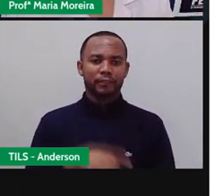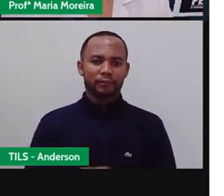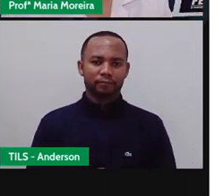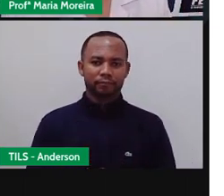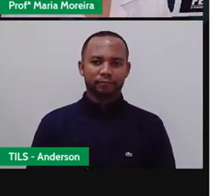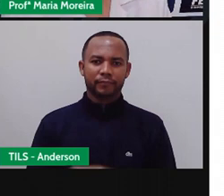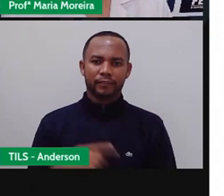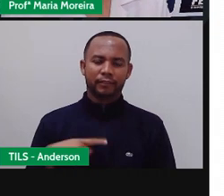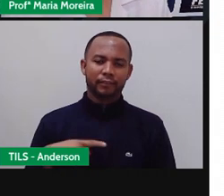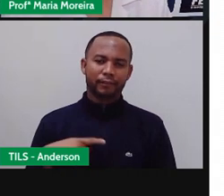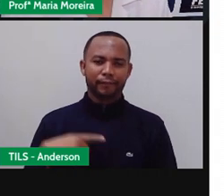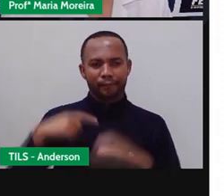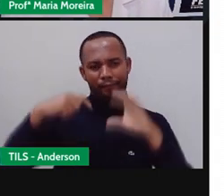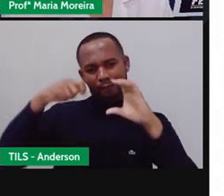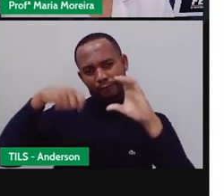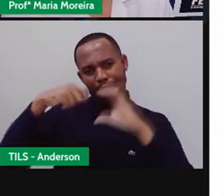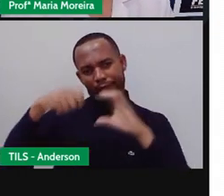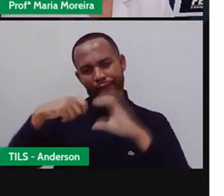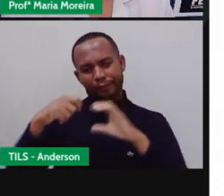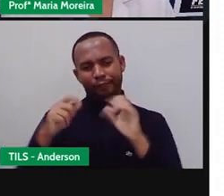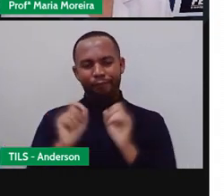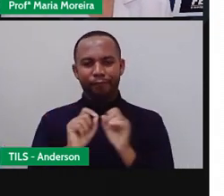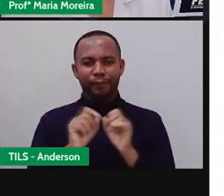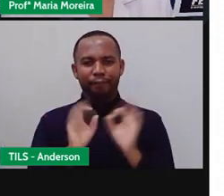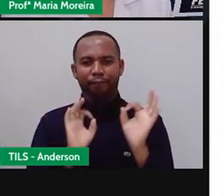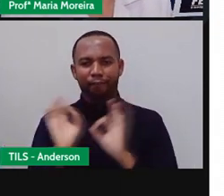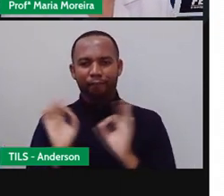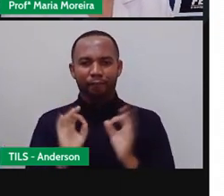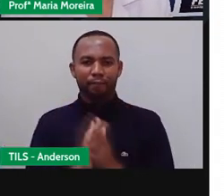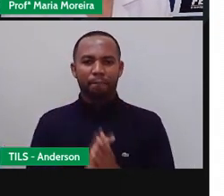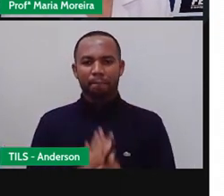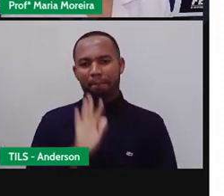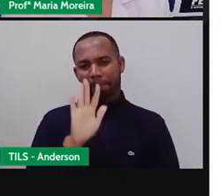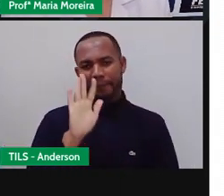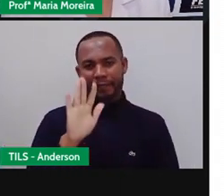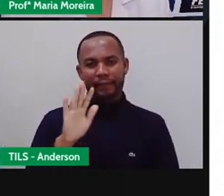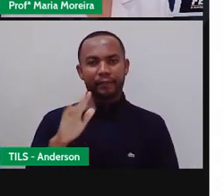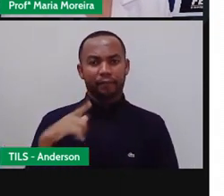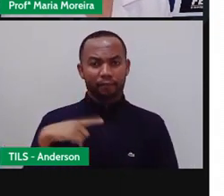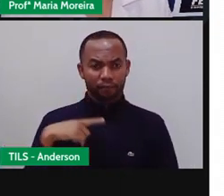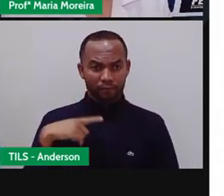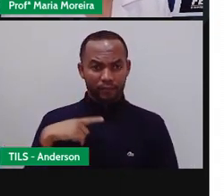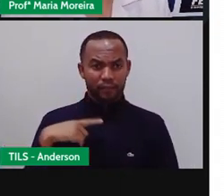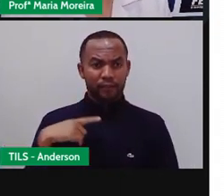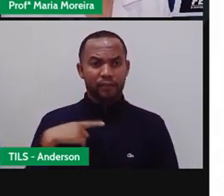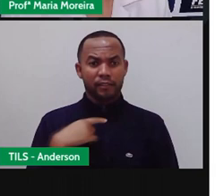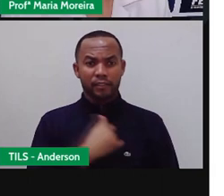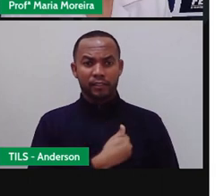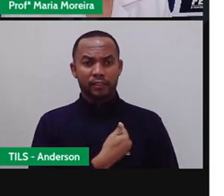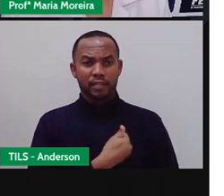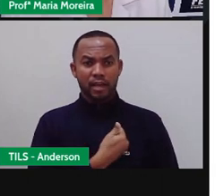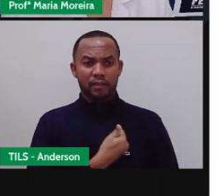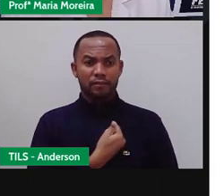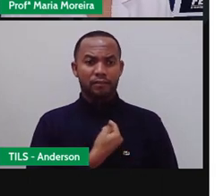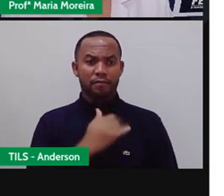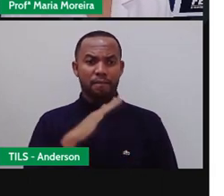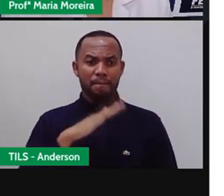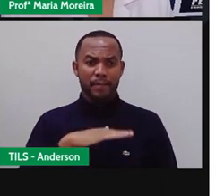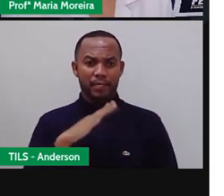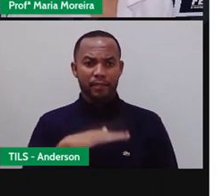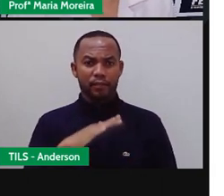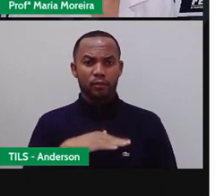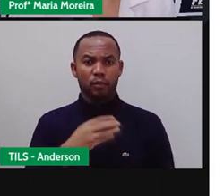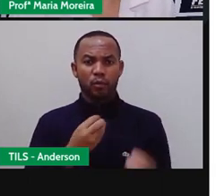começar a pensar nisso aí. Embora haja uma idade mínima para poder começar a utilizar as redes sociais, né? Há